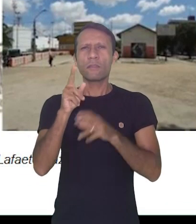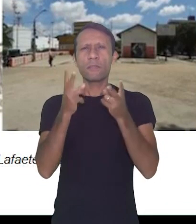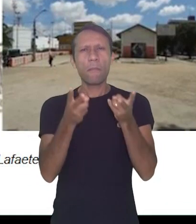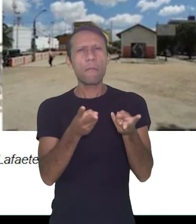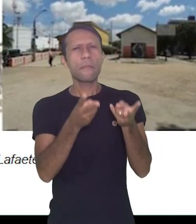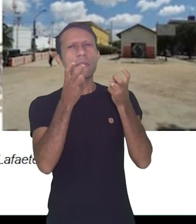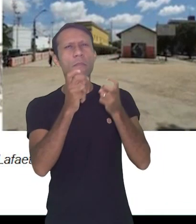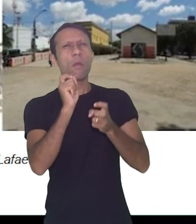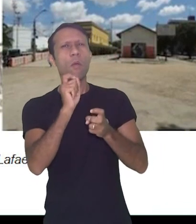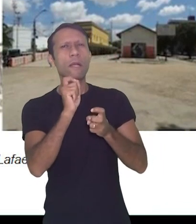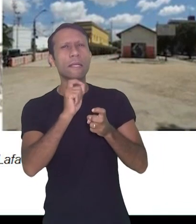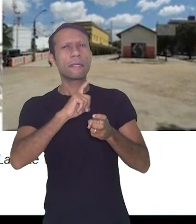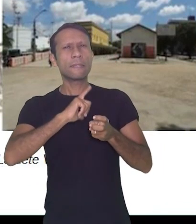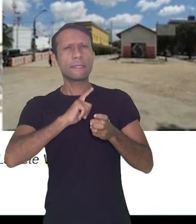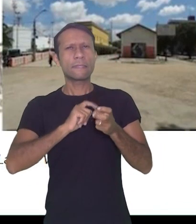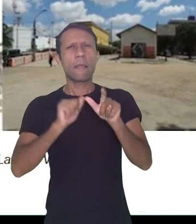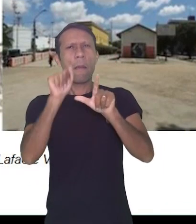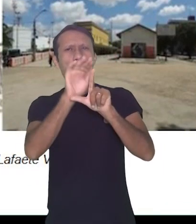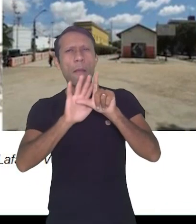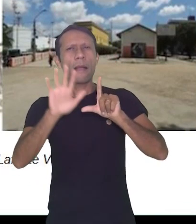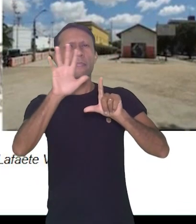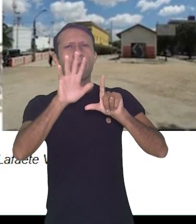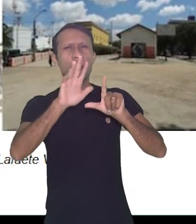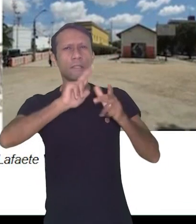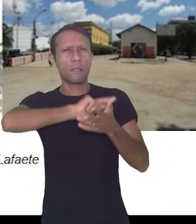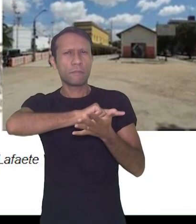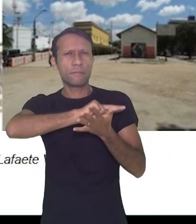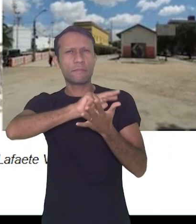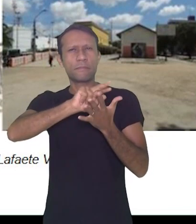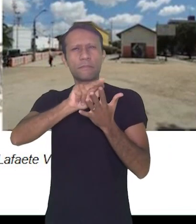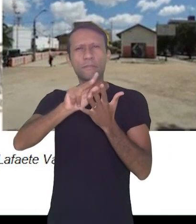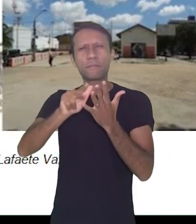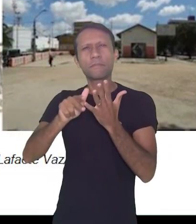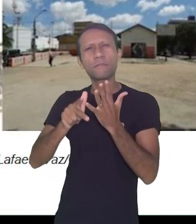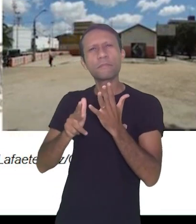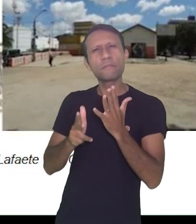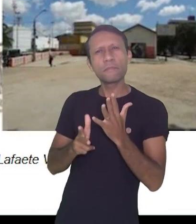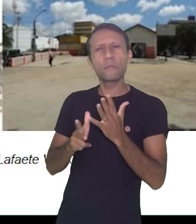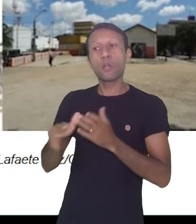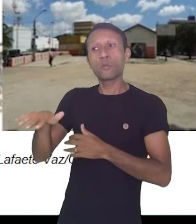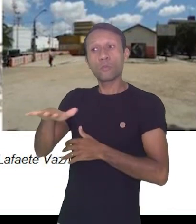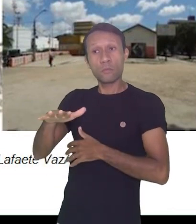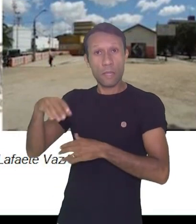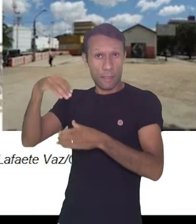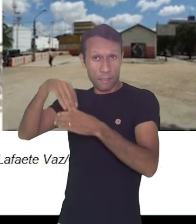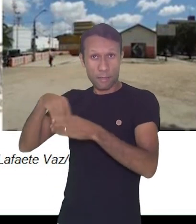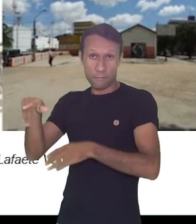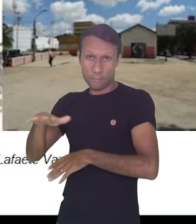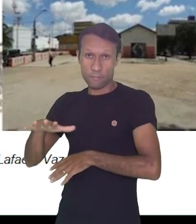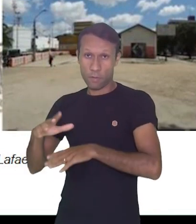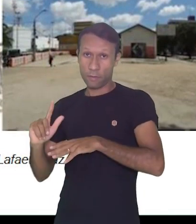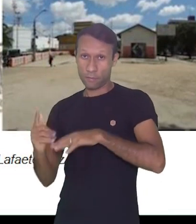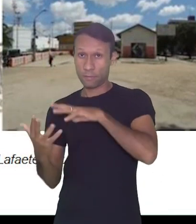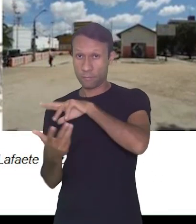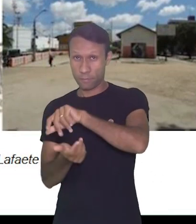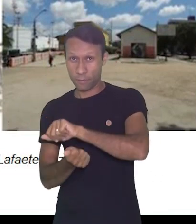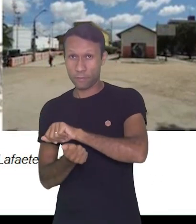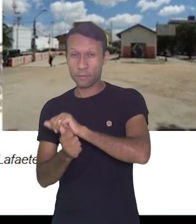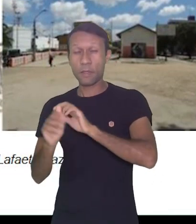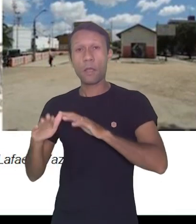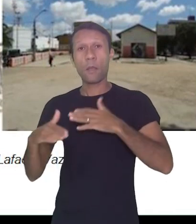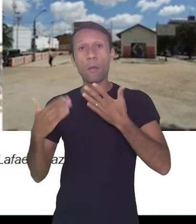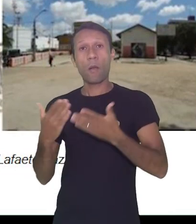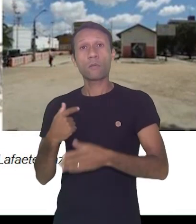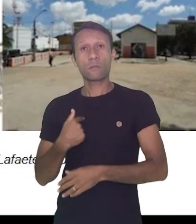passo uma série de paisagens que são uma parte específica do espaço geográfico. Paisagens as quais